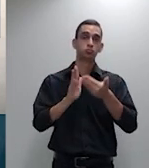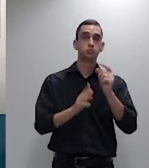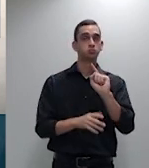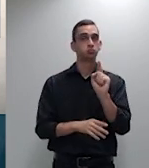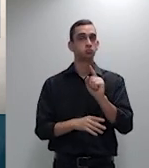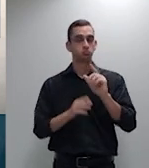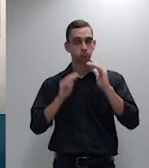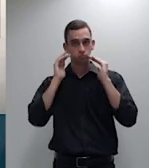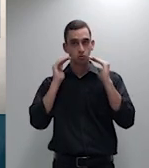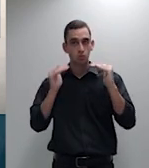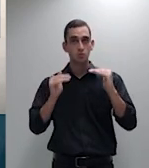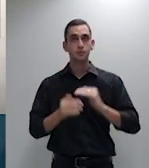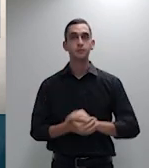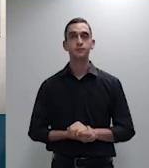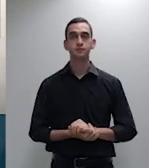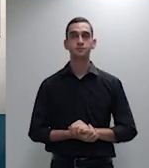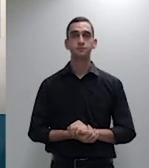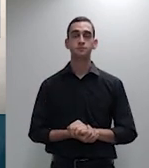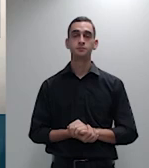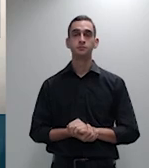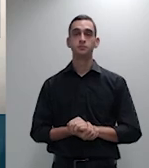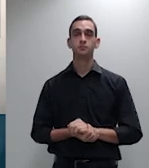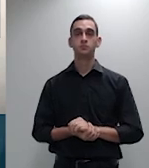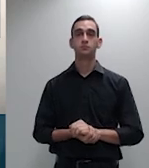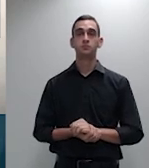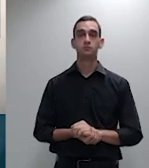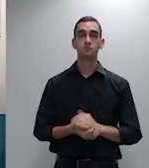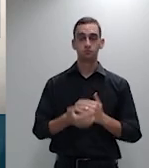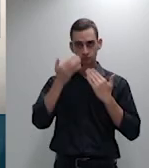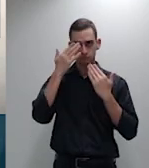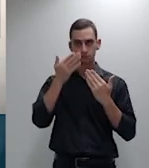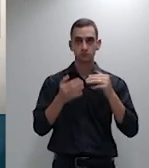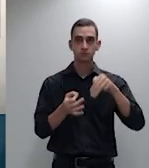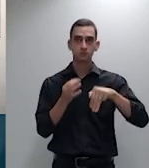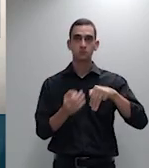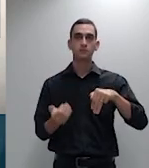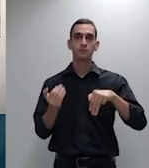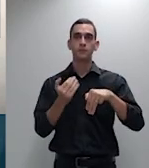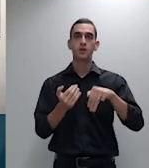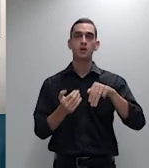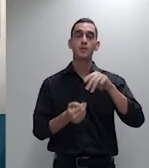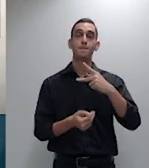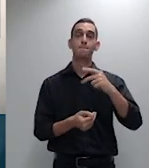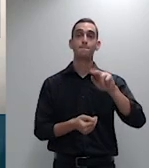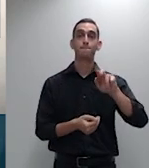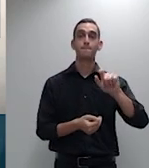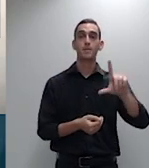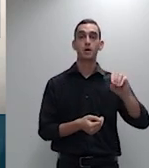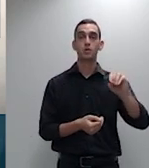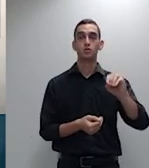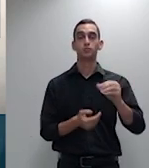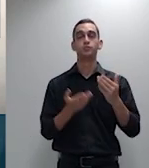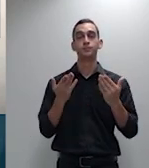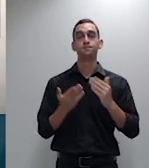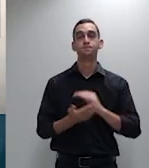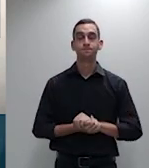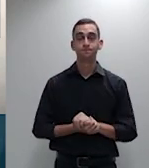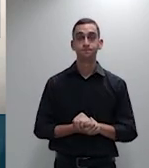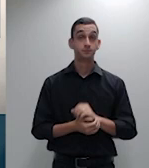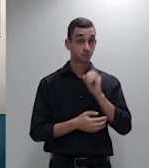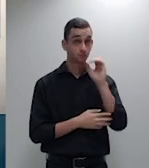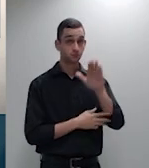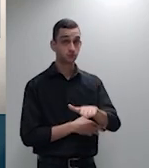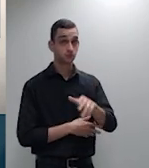Obrigado, ministro Raul. Ministro Paulo de Tarso Sanseverino. Boa tarde, presidente. Boa tarde